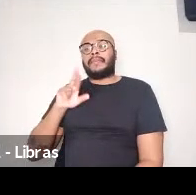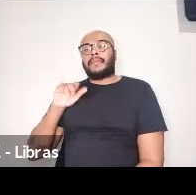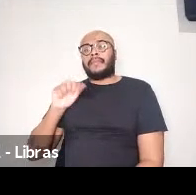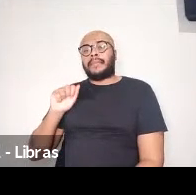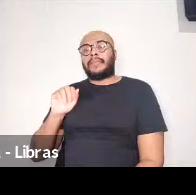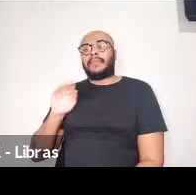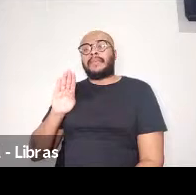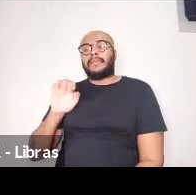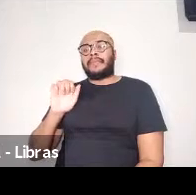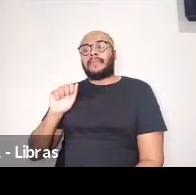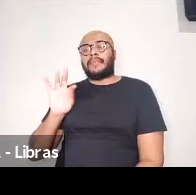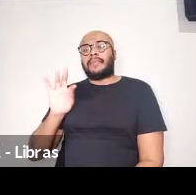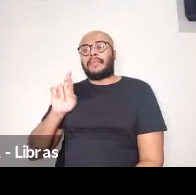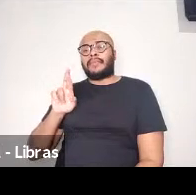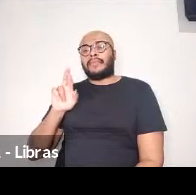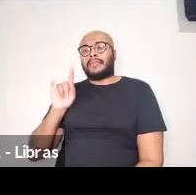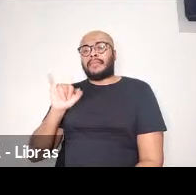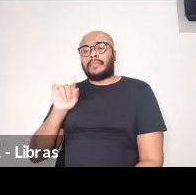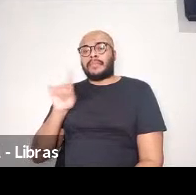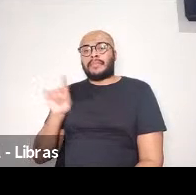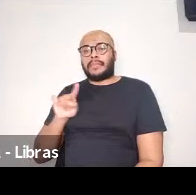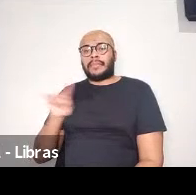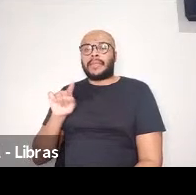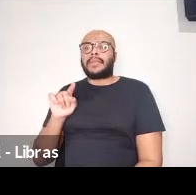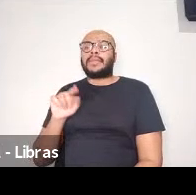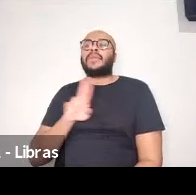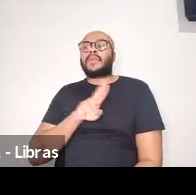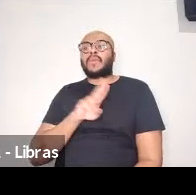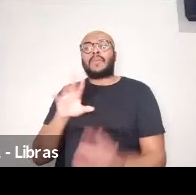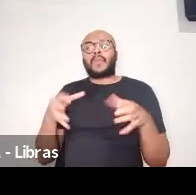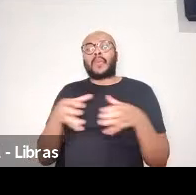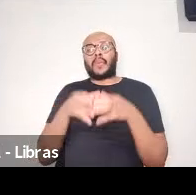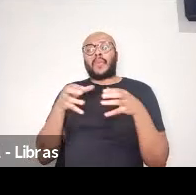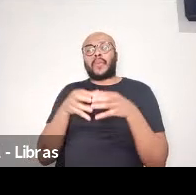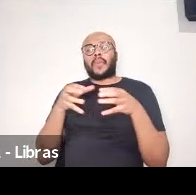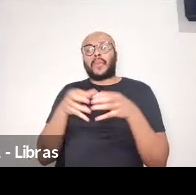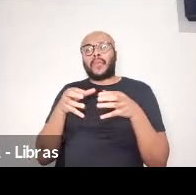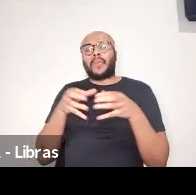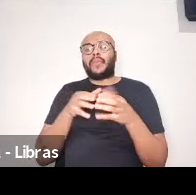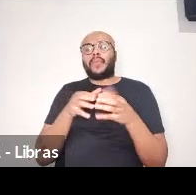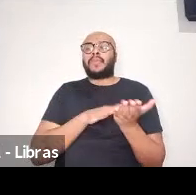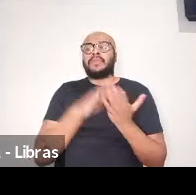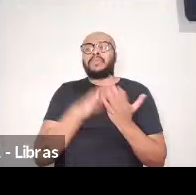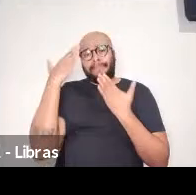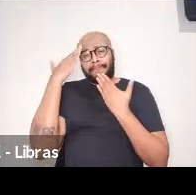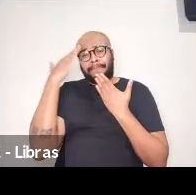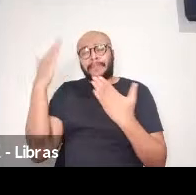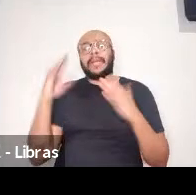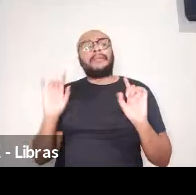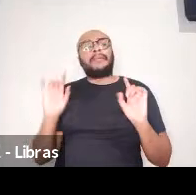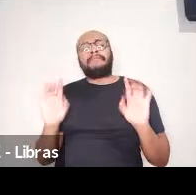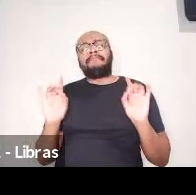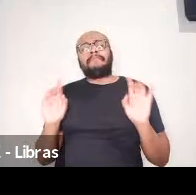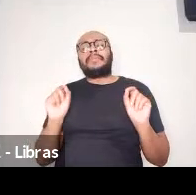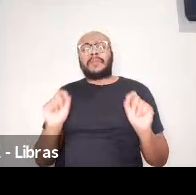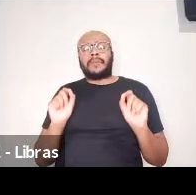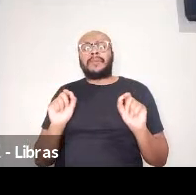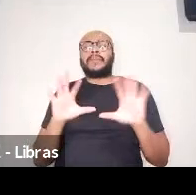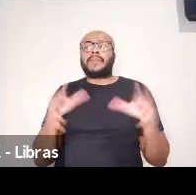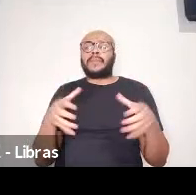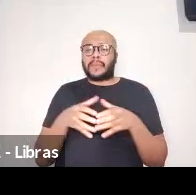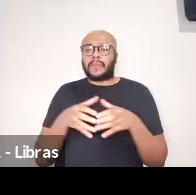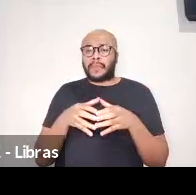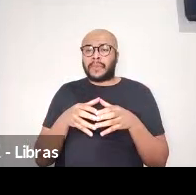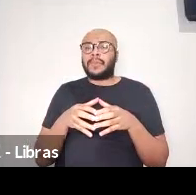hoje, eu quero registrar, né, em nome do comitê, da comissão editorial, um agradecimento ao Luiz Armando